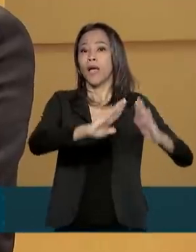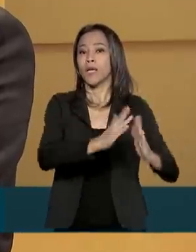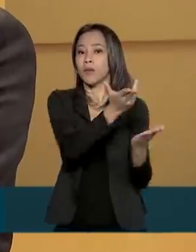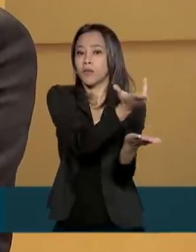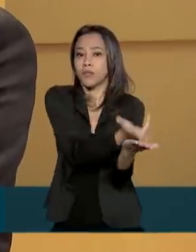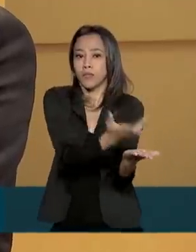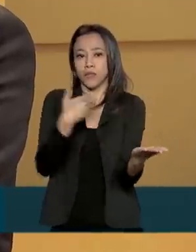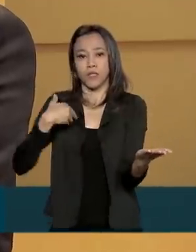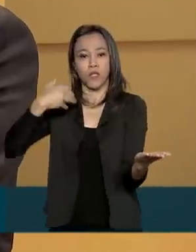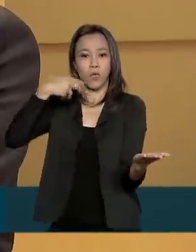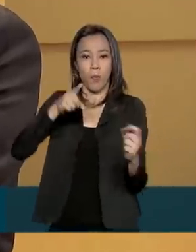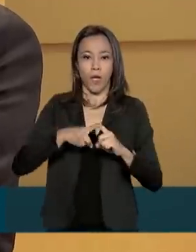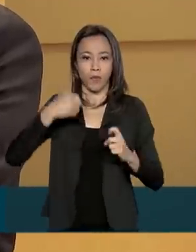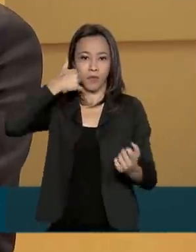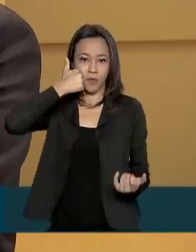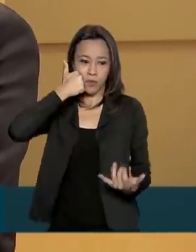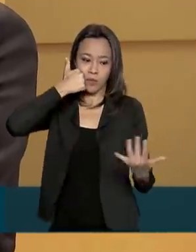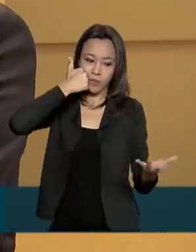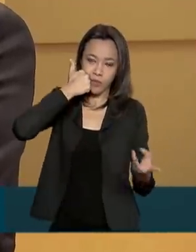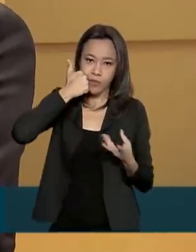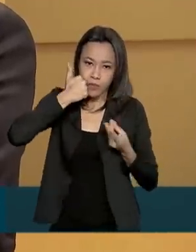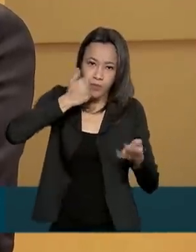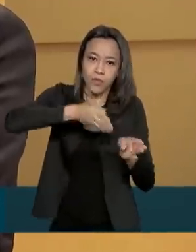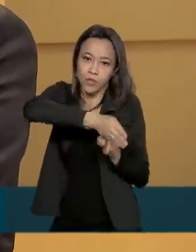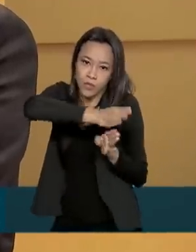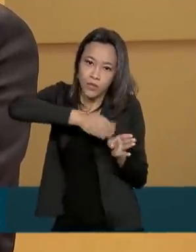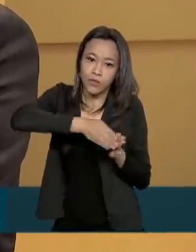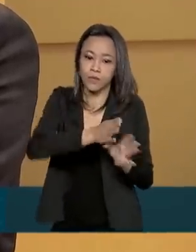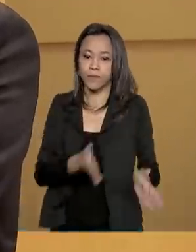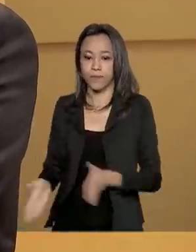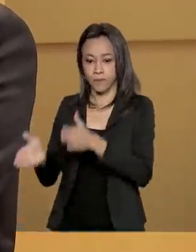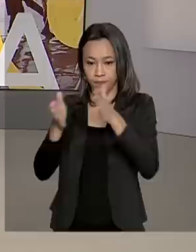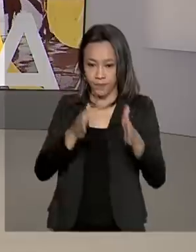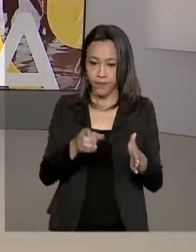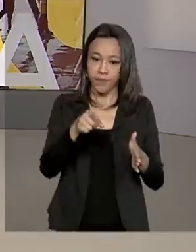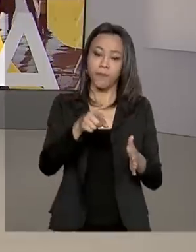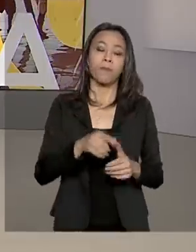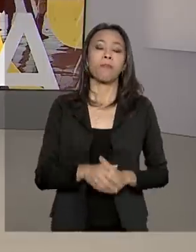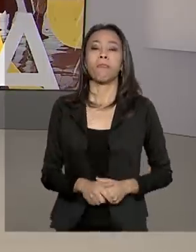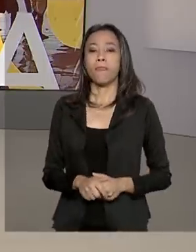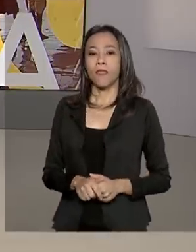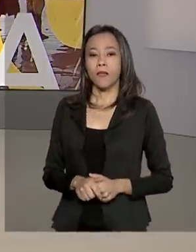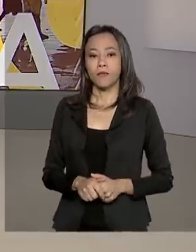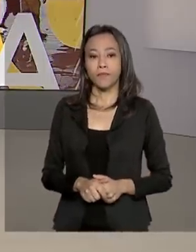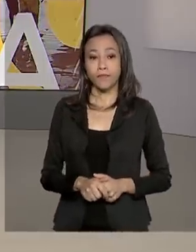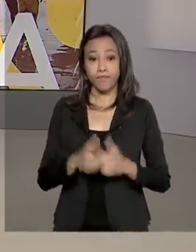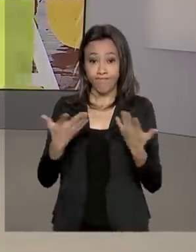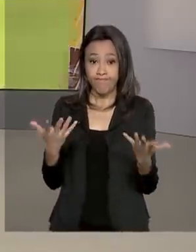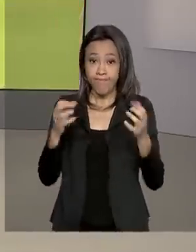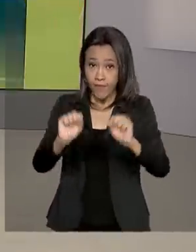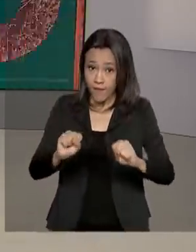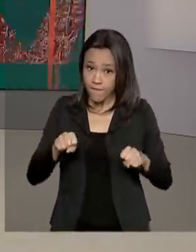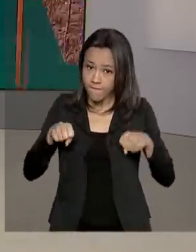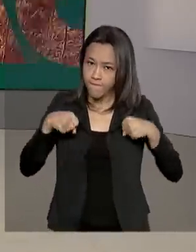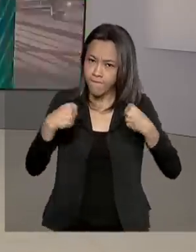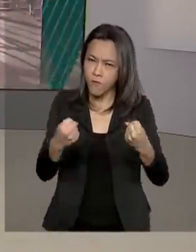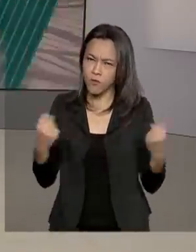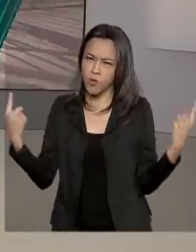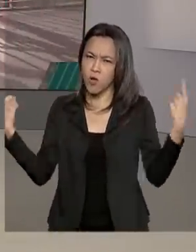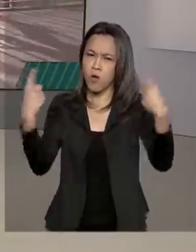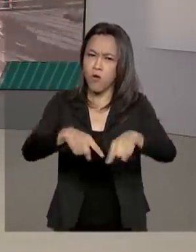trabalho da equipe fazendo sentido no dia a dia das pessoas. Reforço no combate ao